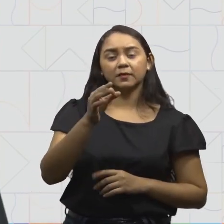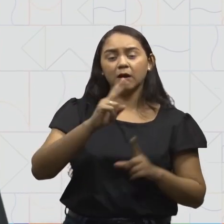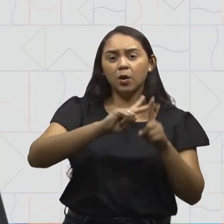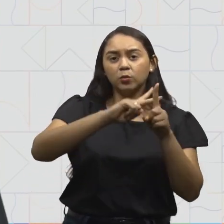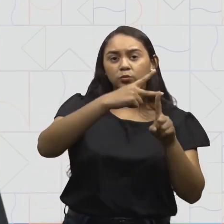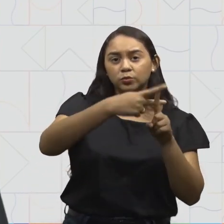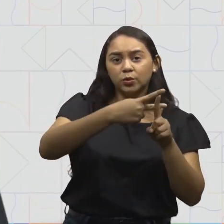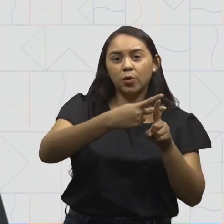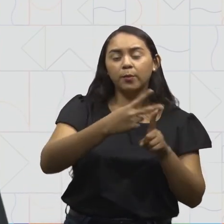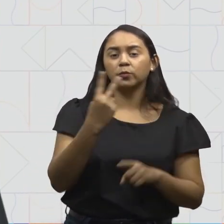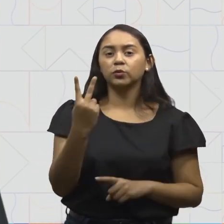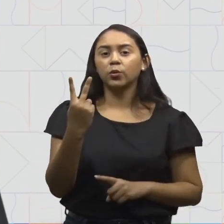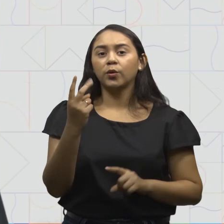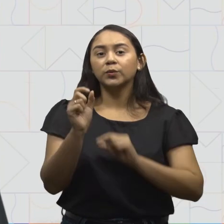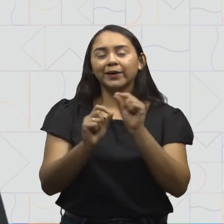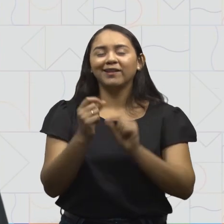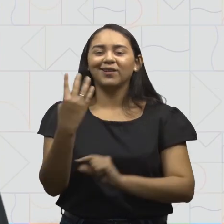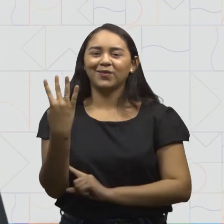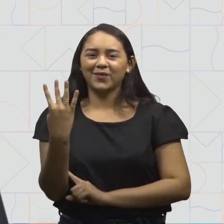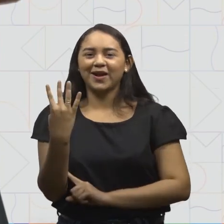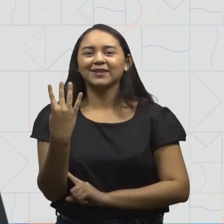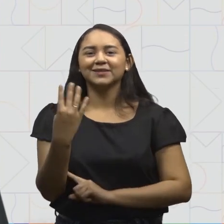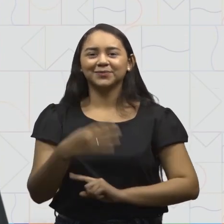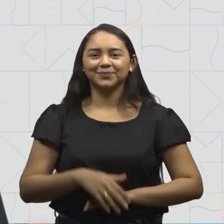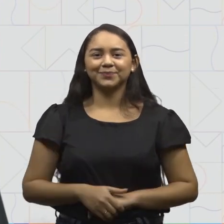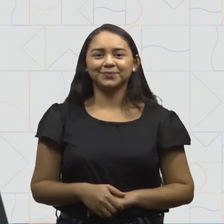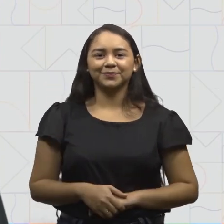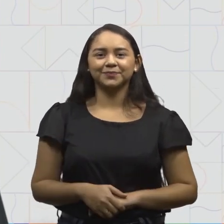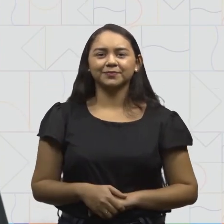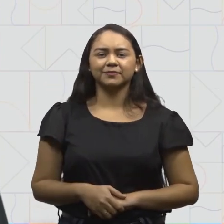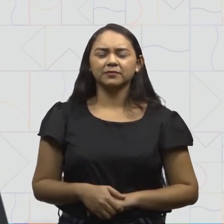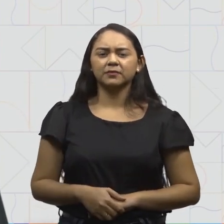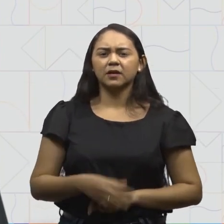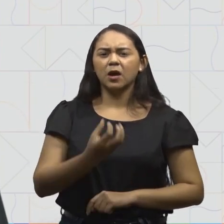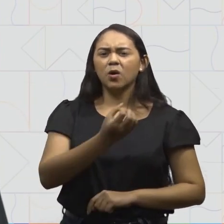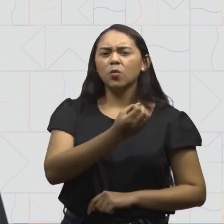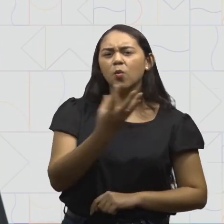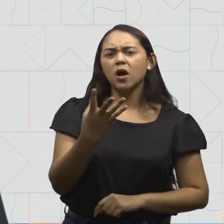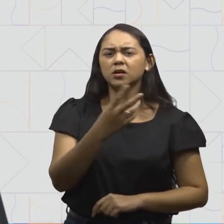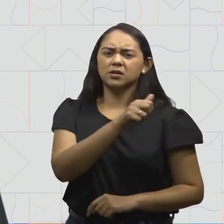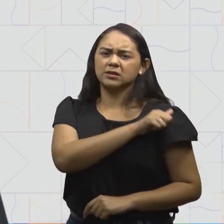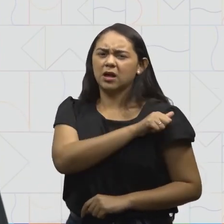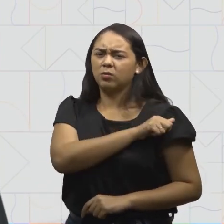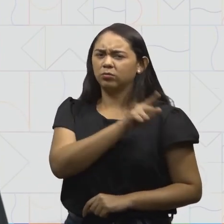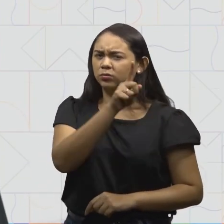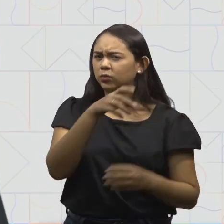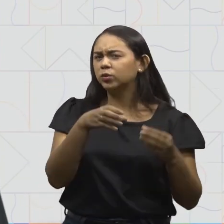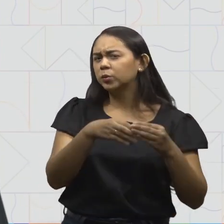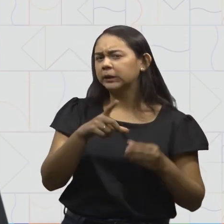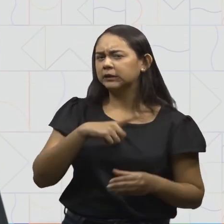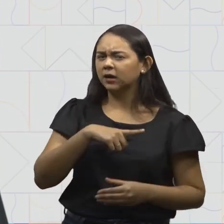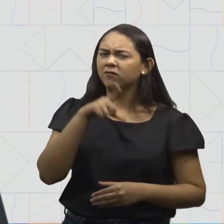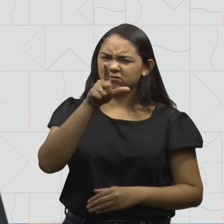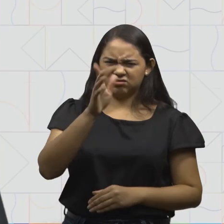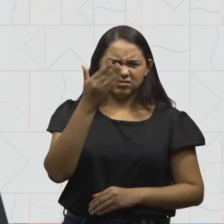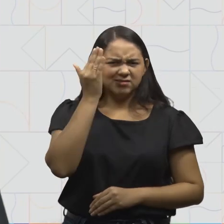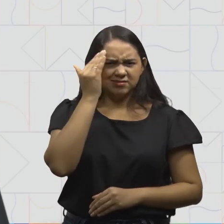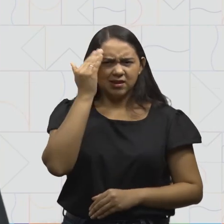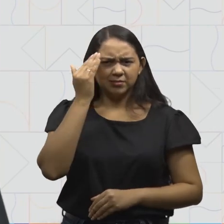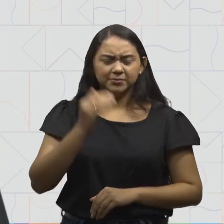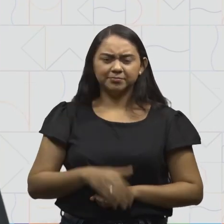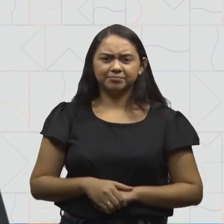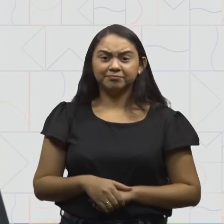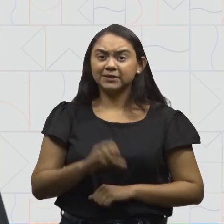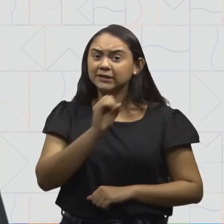mesmo. O dobro de dois é quatro. E quantos alunos tem em sua turma? Você